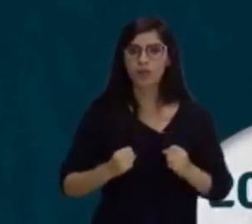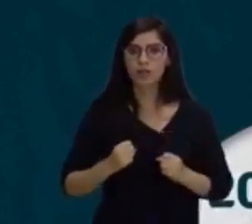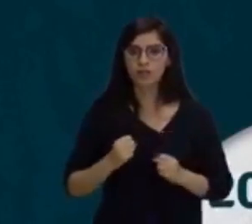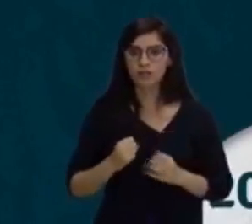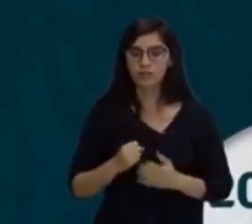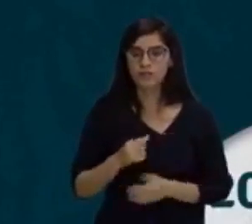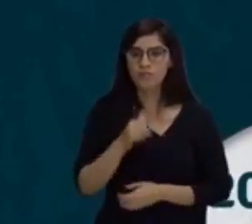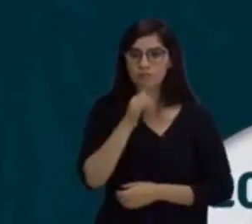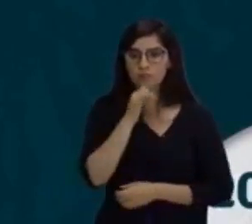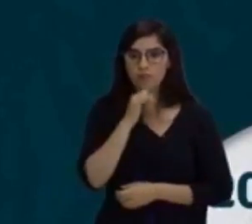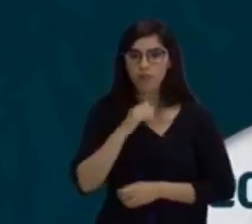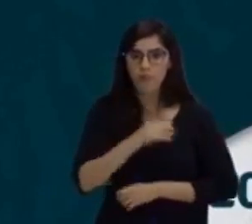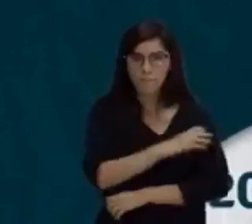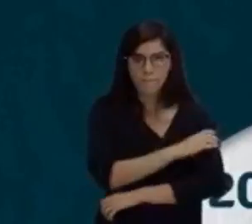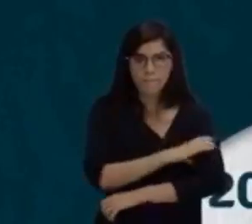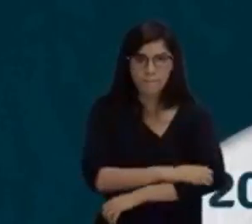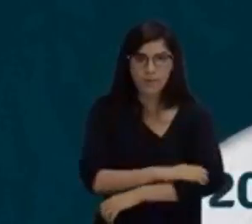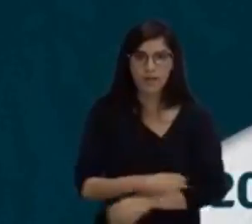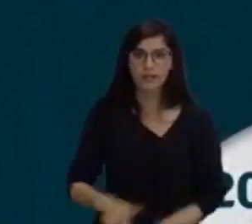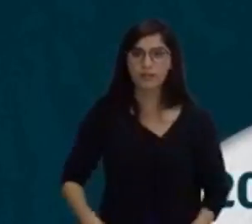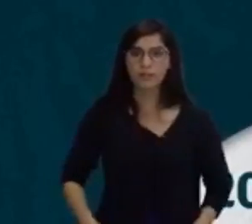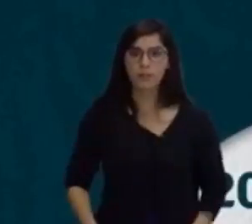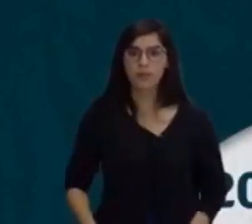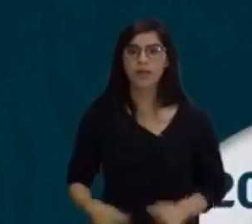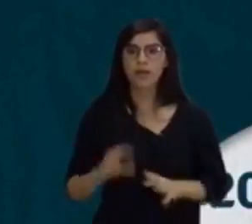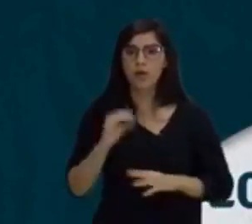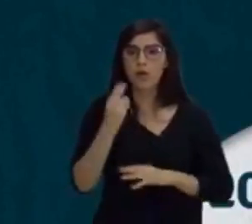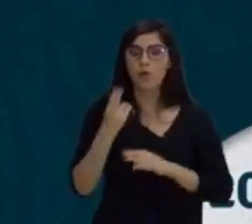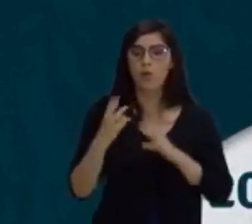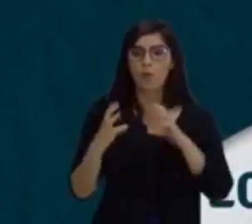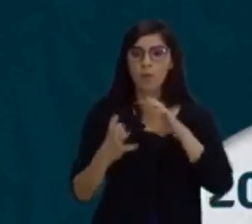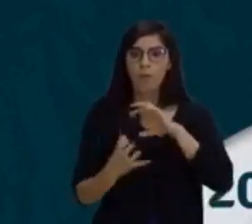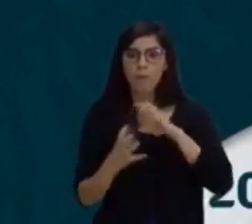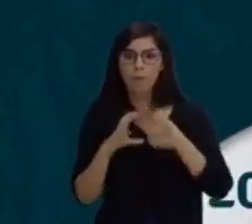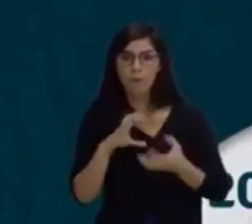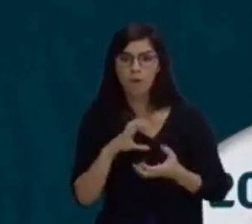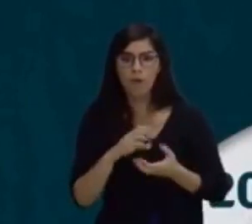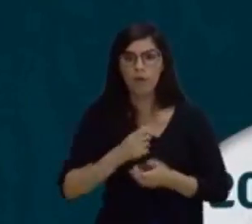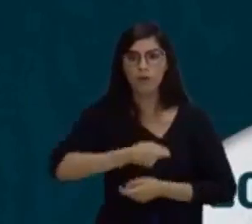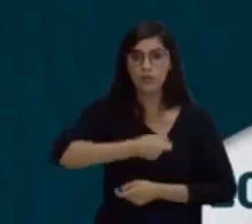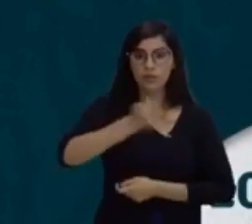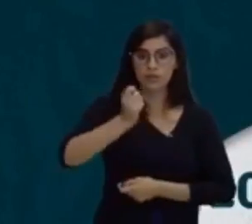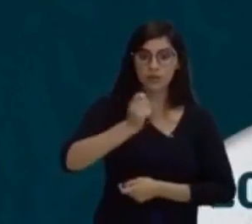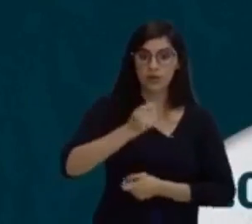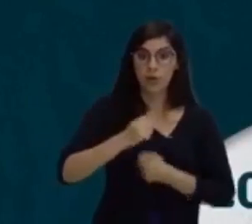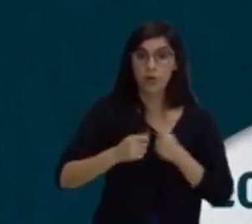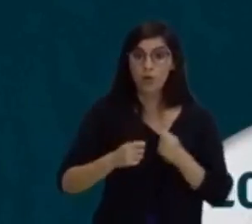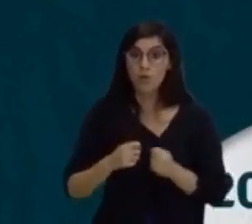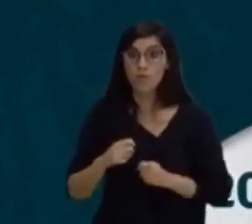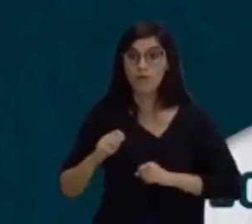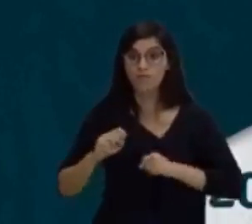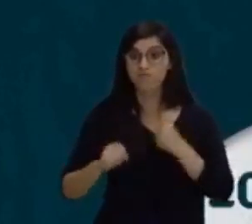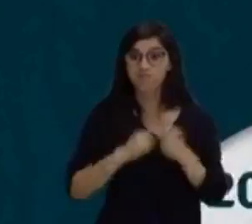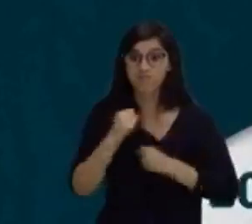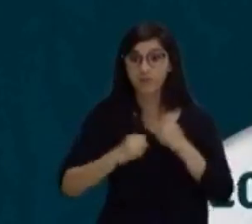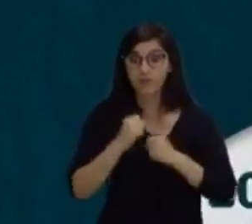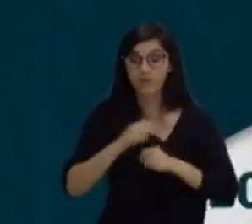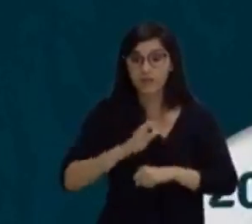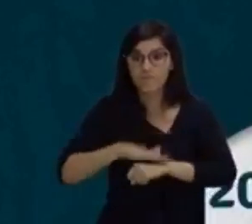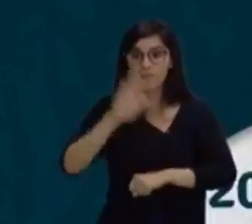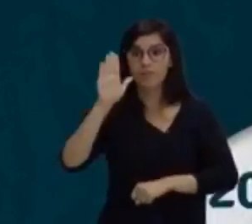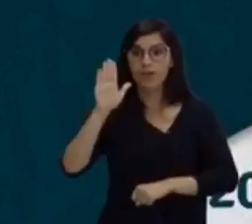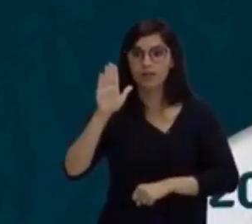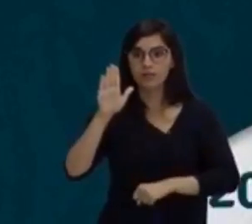objetos, como bolas, pesos, esferas, discos, etc. Com uma velocidade máxima. Um grande exemplo que a gente